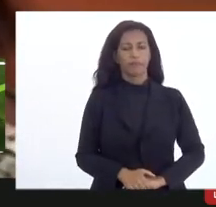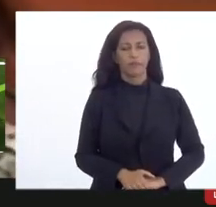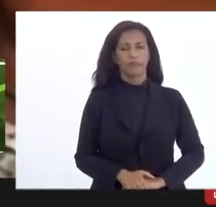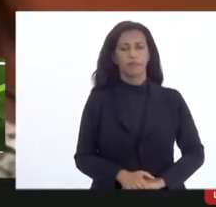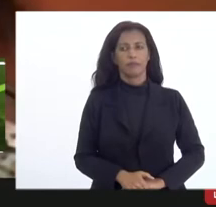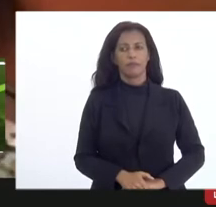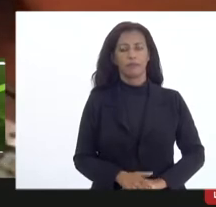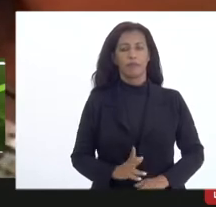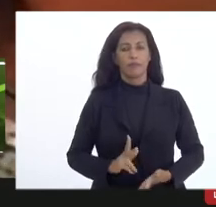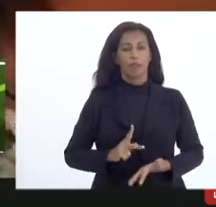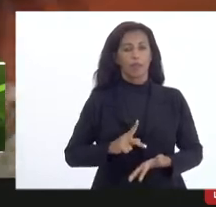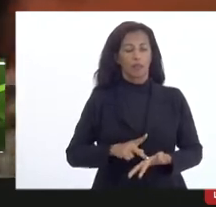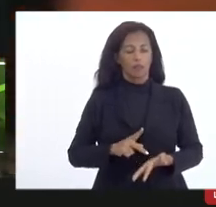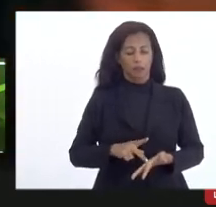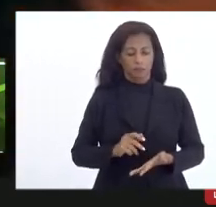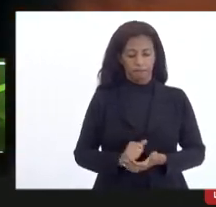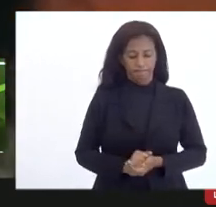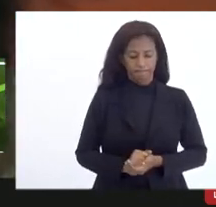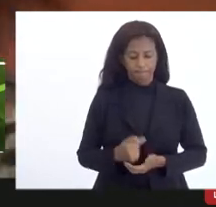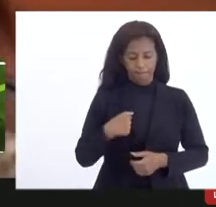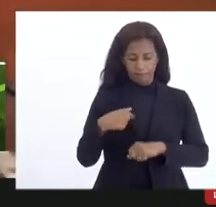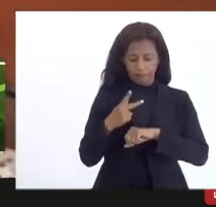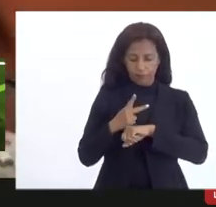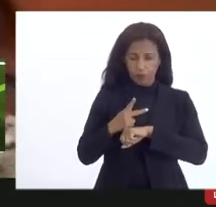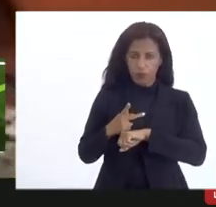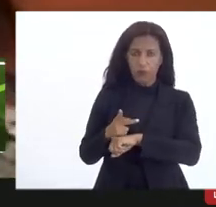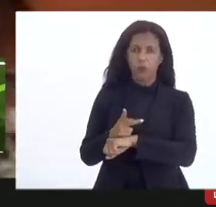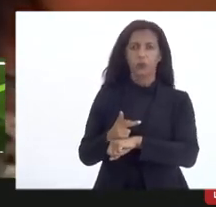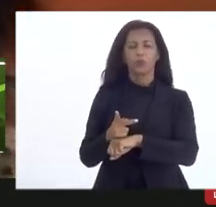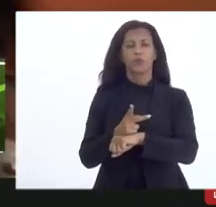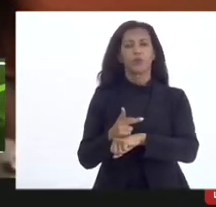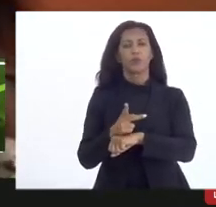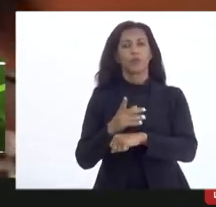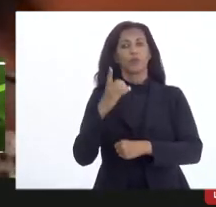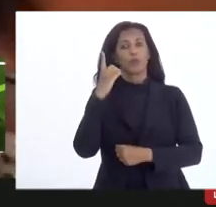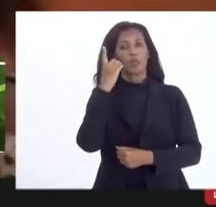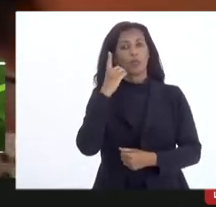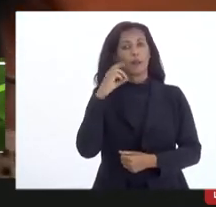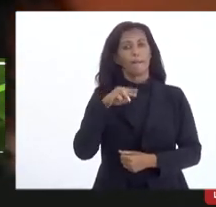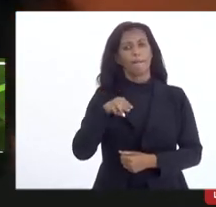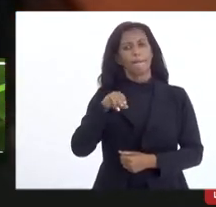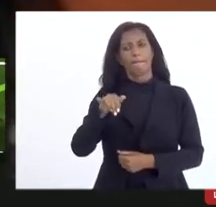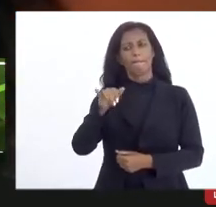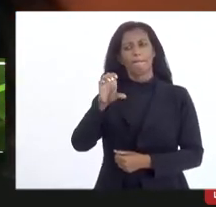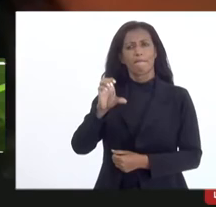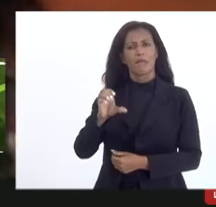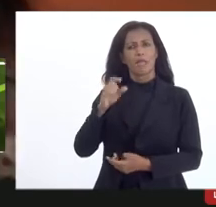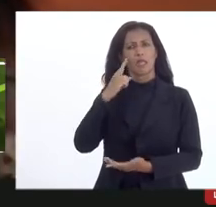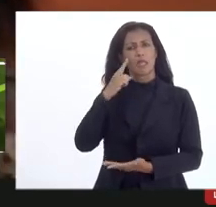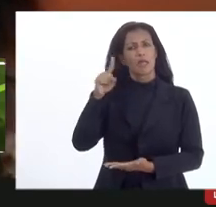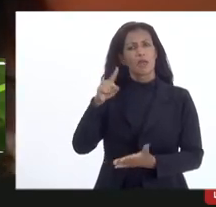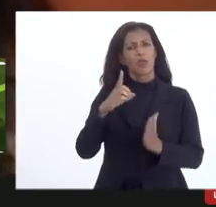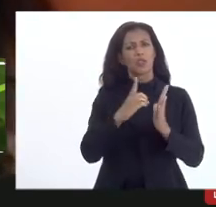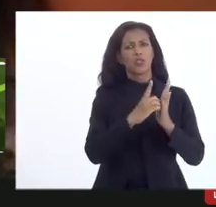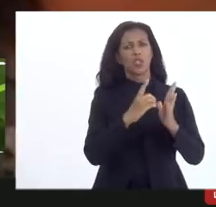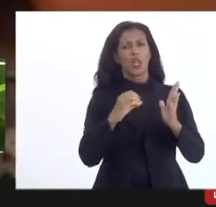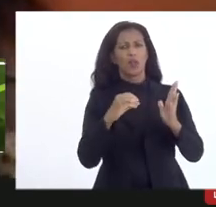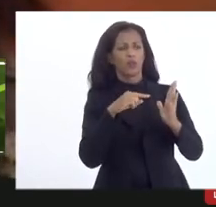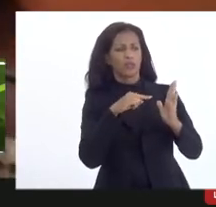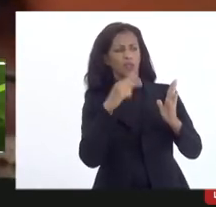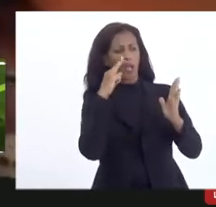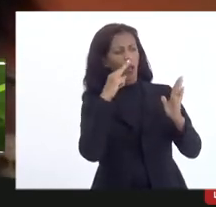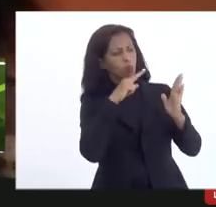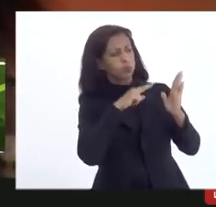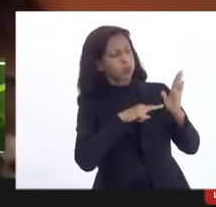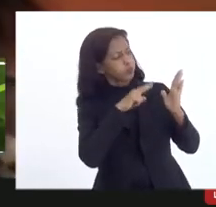na verdade eu procurei o deputado Carlos Mink que eu li no diário oficial quando saiu